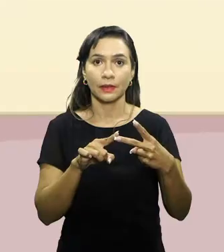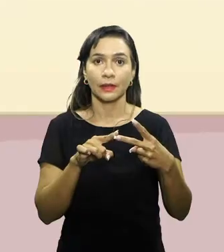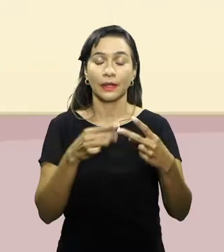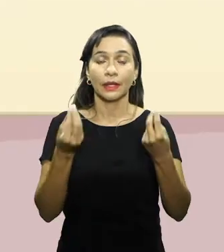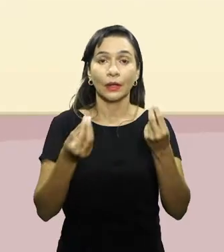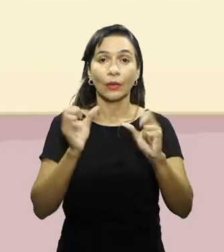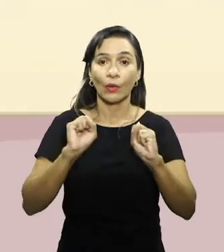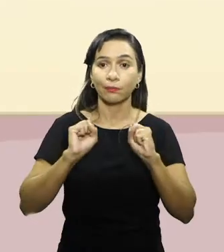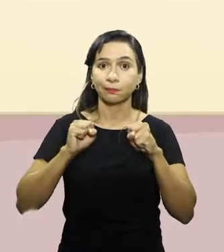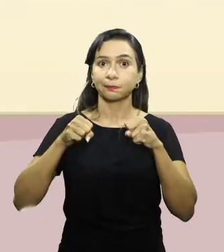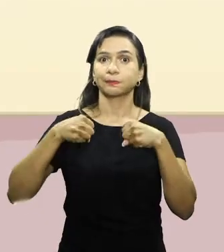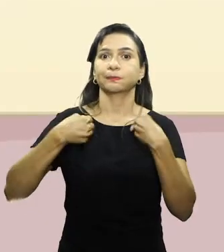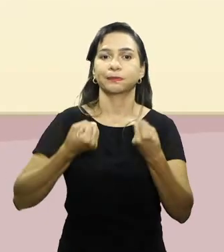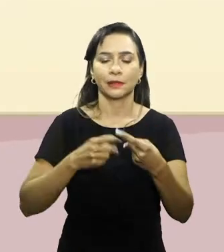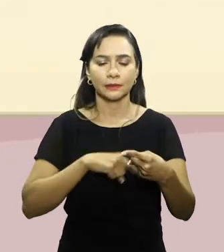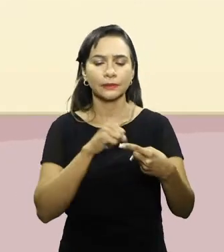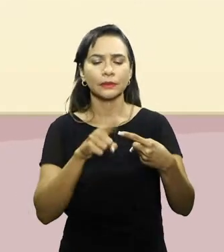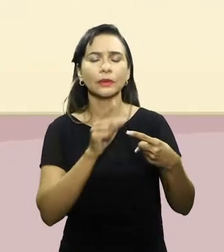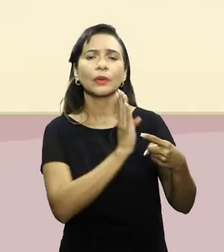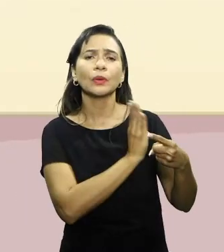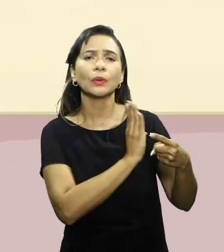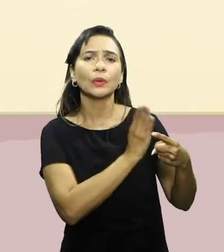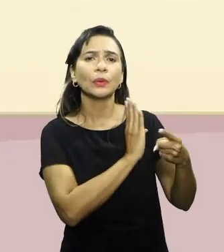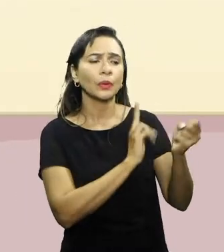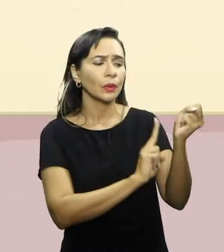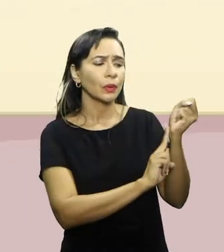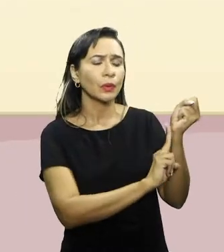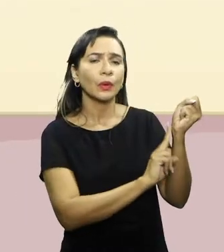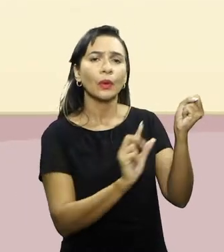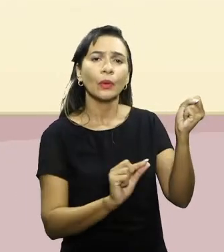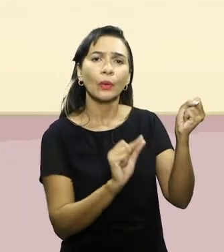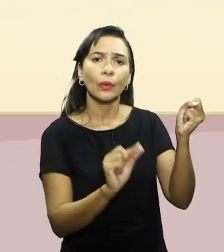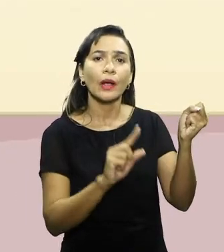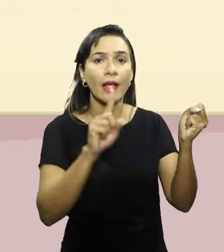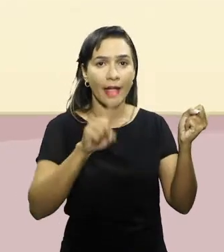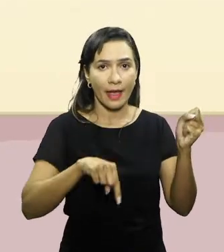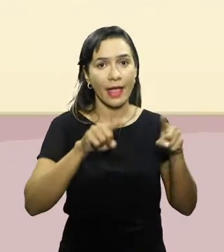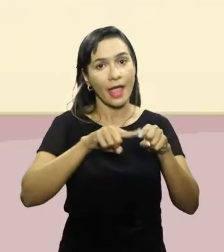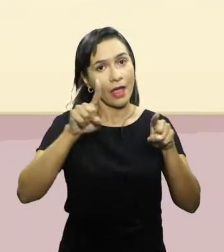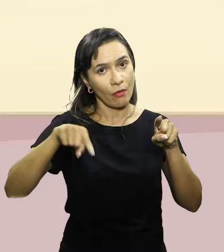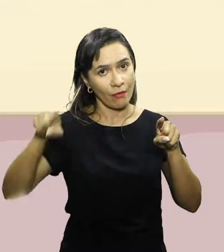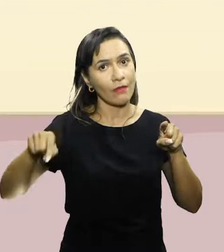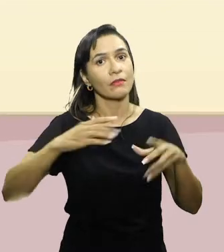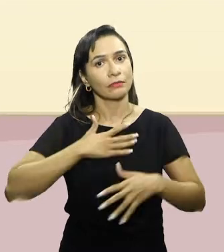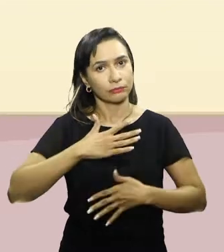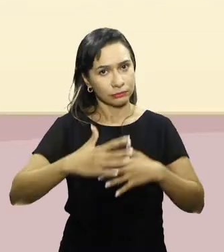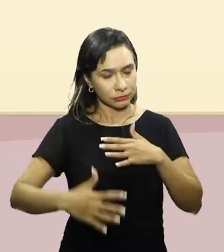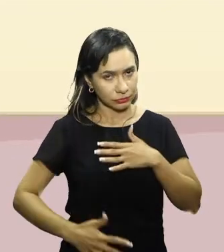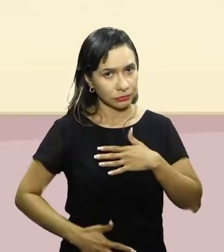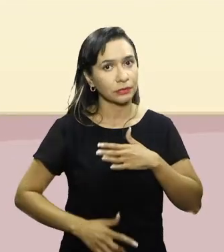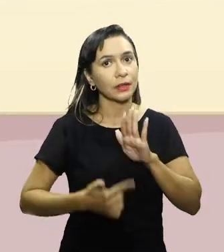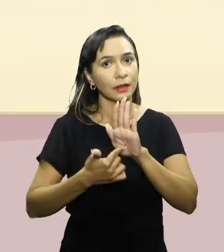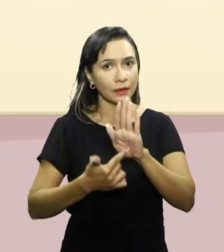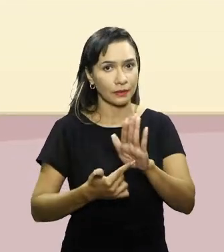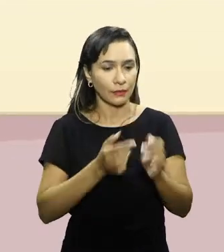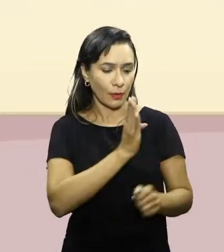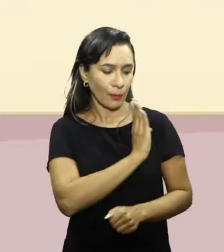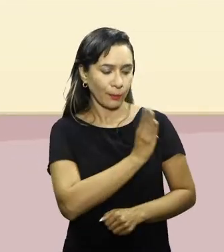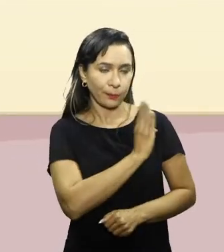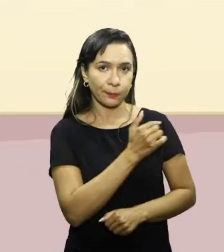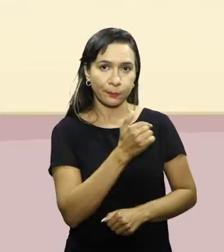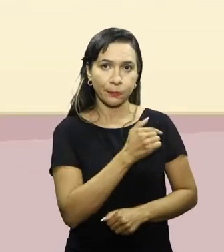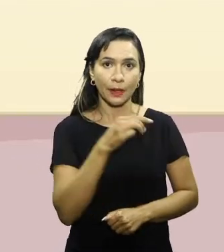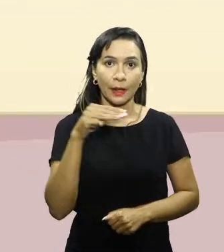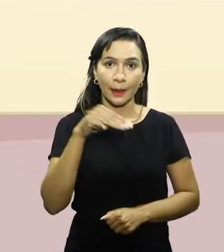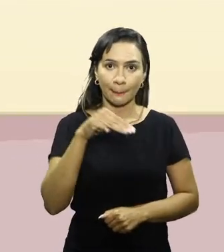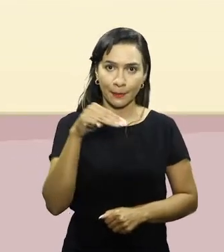Seria a frequência cardíaca? É considerada uma variável fisiológica, certo? Expressa em batimentos cardíacos